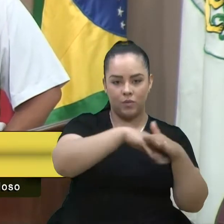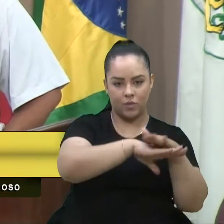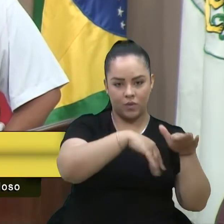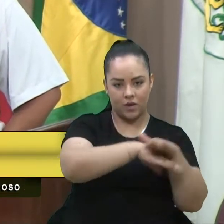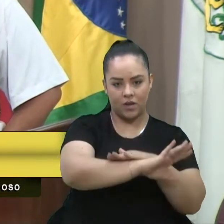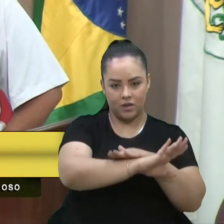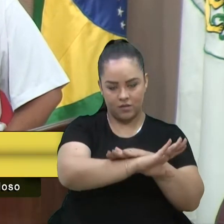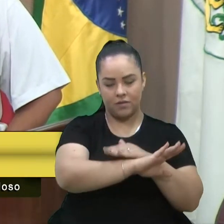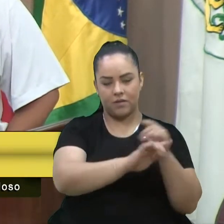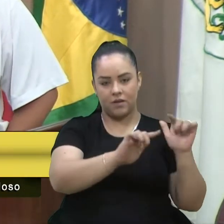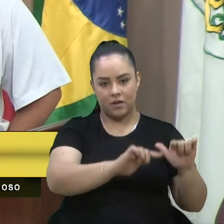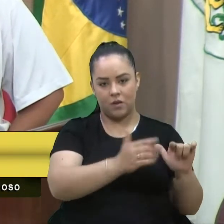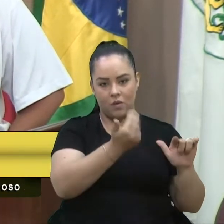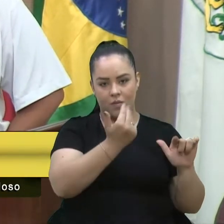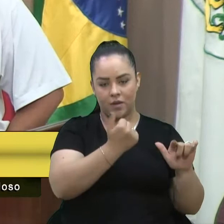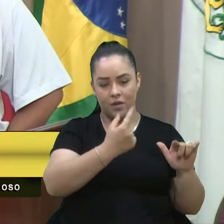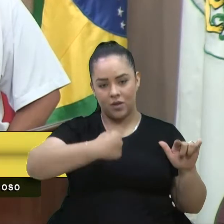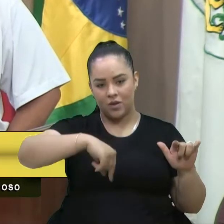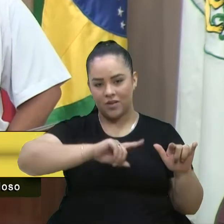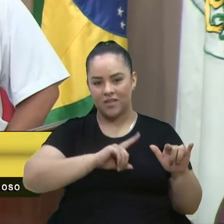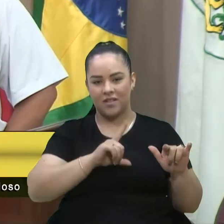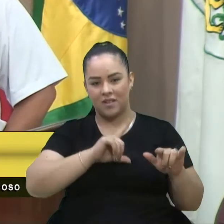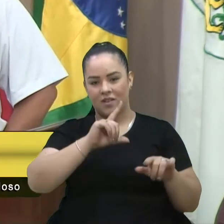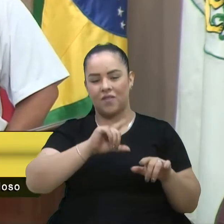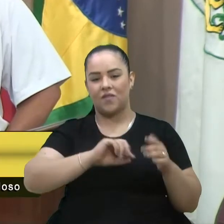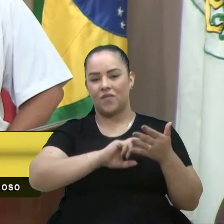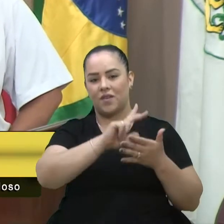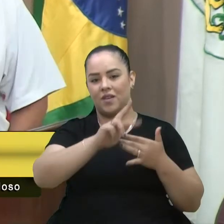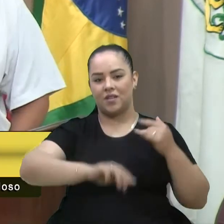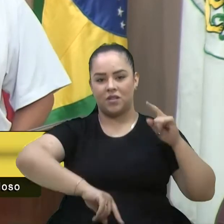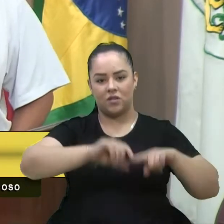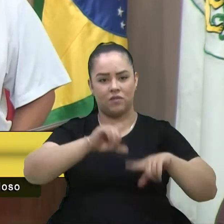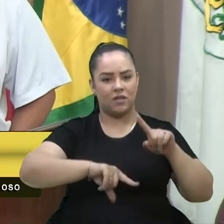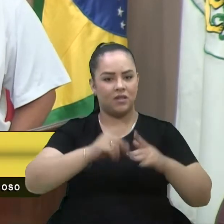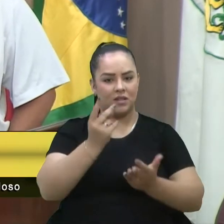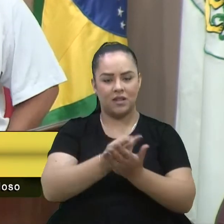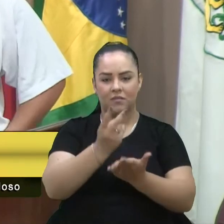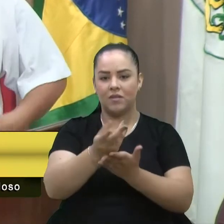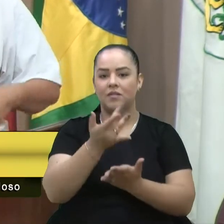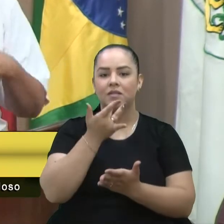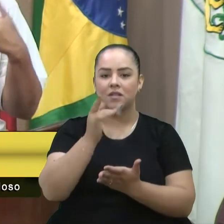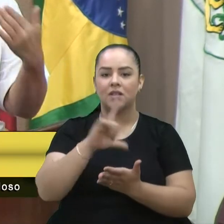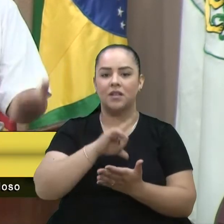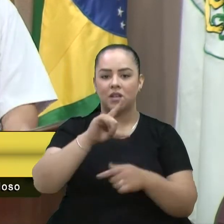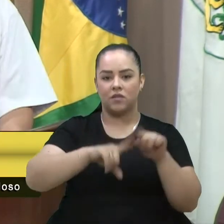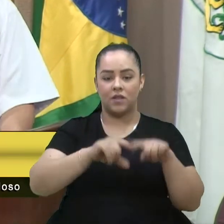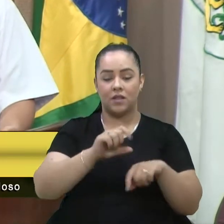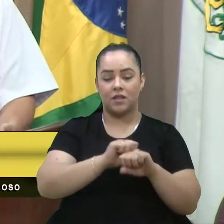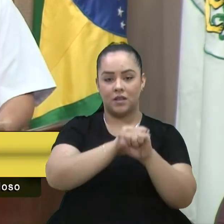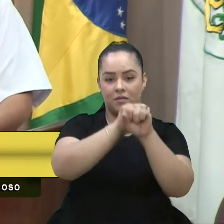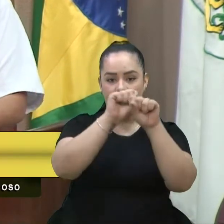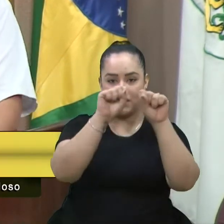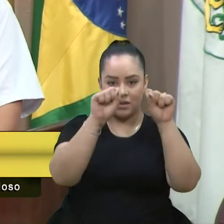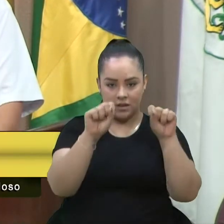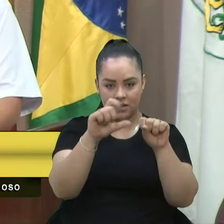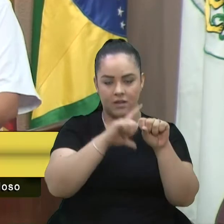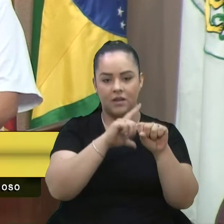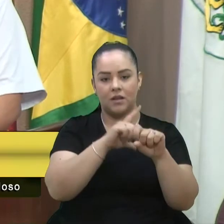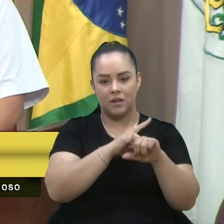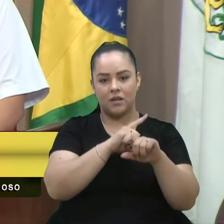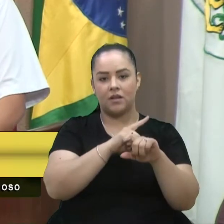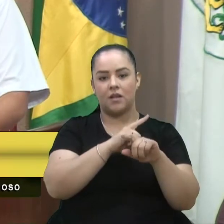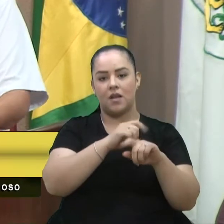Nós temos várias atividades, todas as tardes nós temos atividades para eles. A parte de manhã a gente faz o trabalho